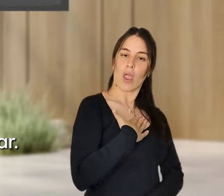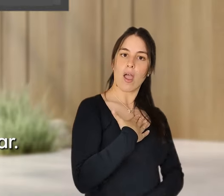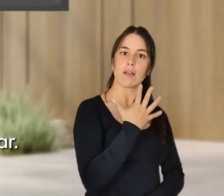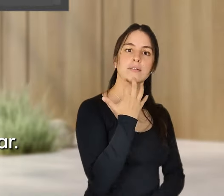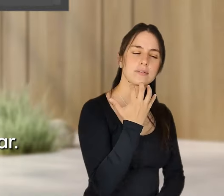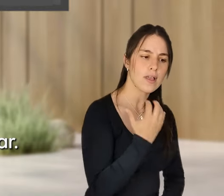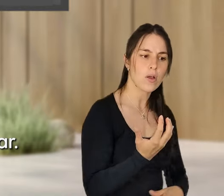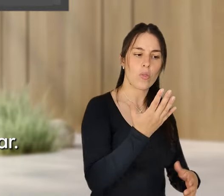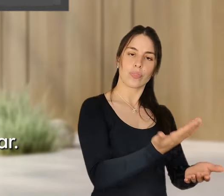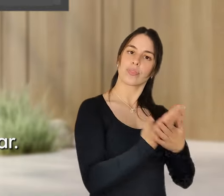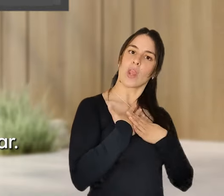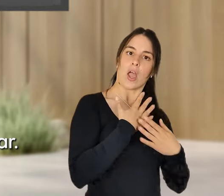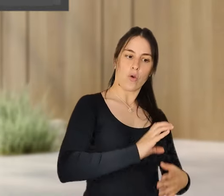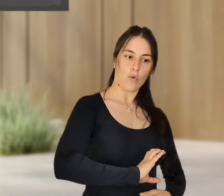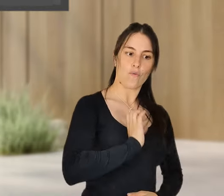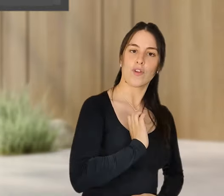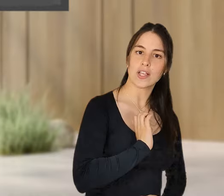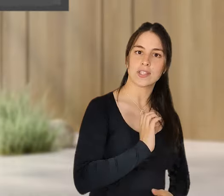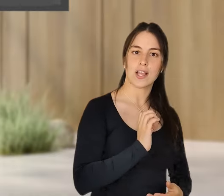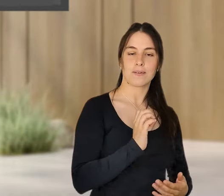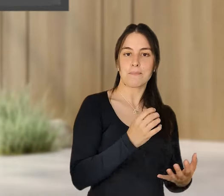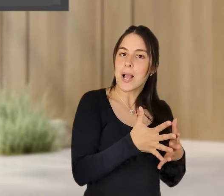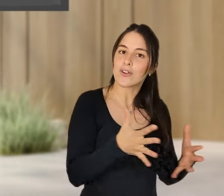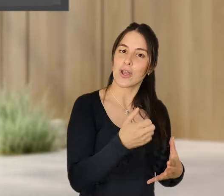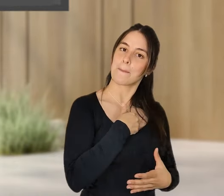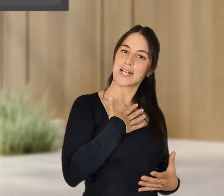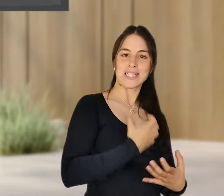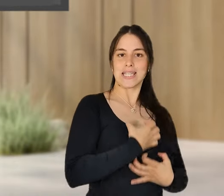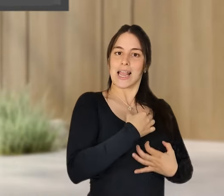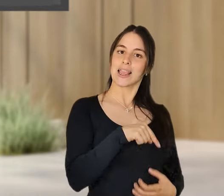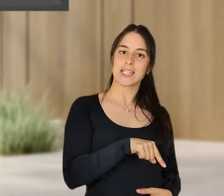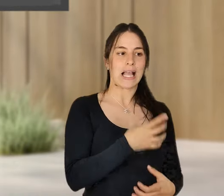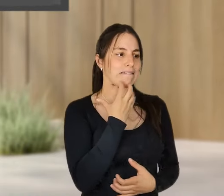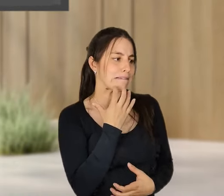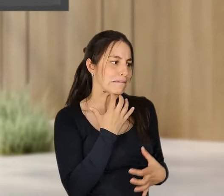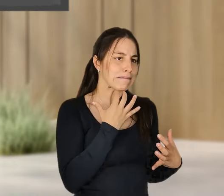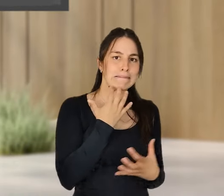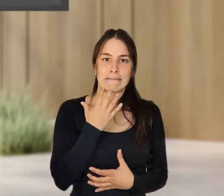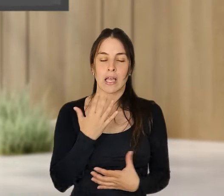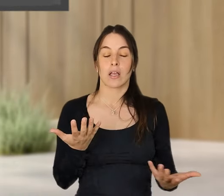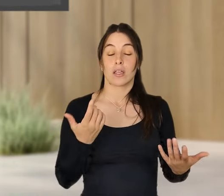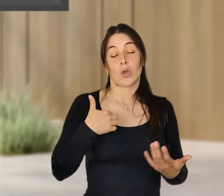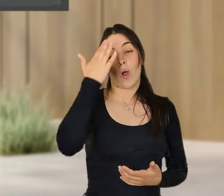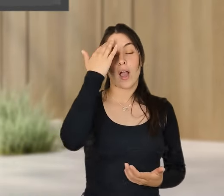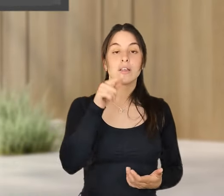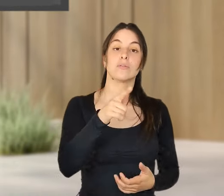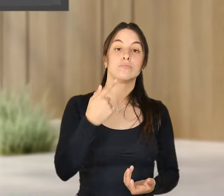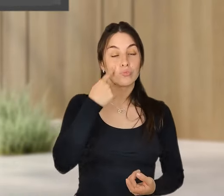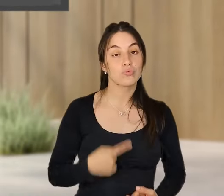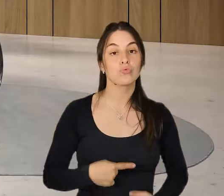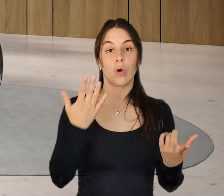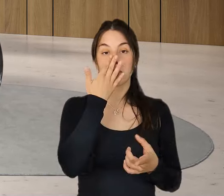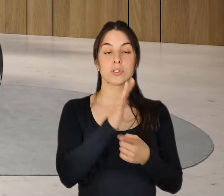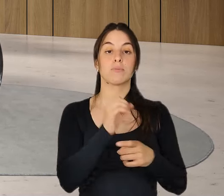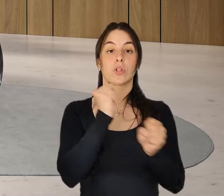uma desconfiança. As assim, não querem experimentar e eu acho que isso ficou muito notório no trabalho remoto, na